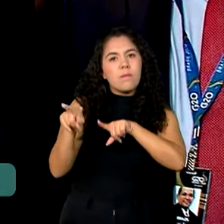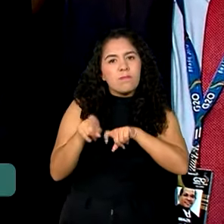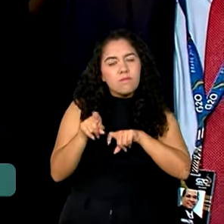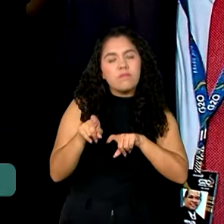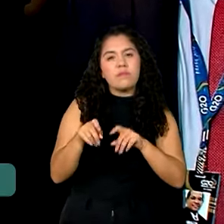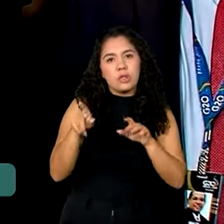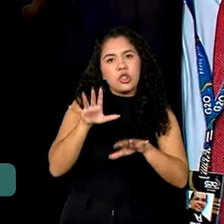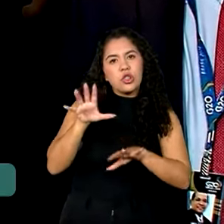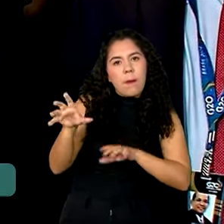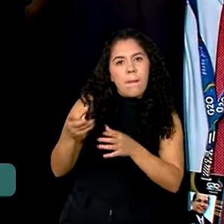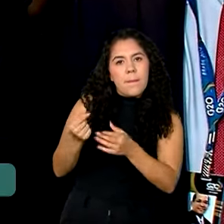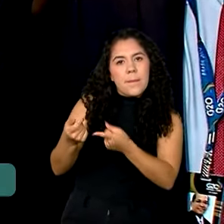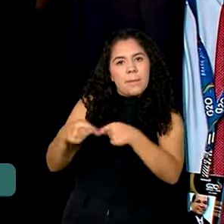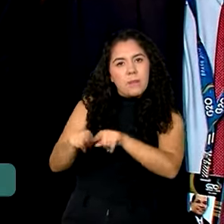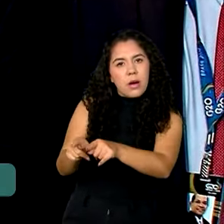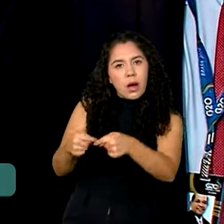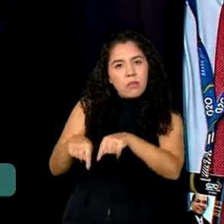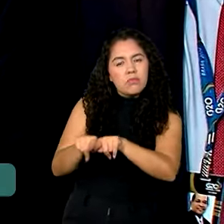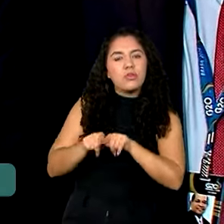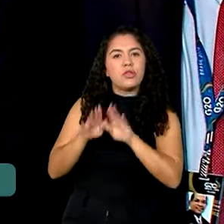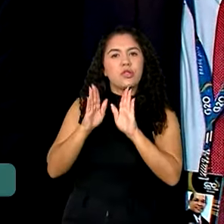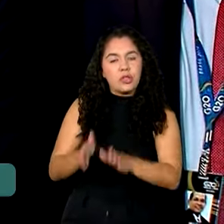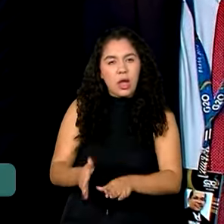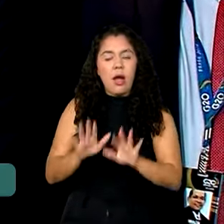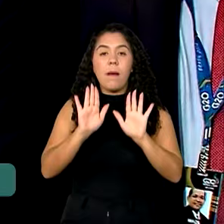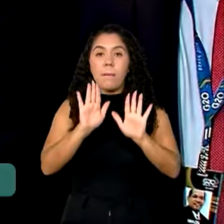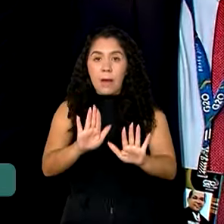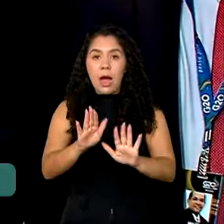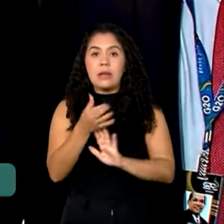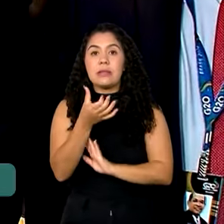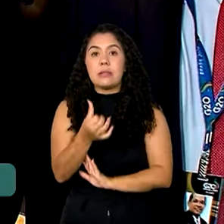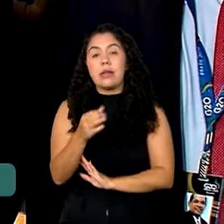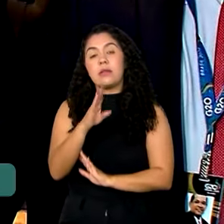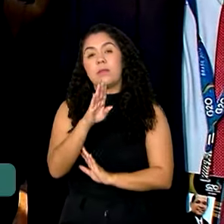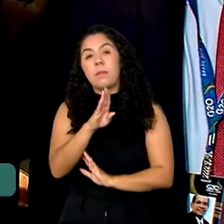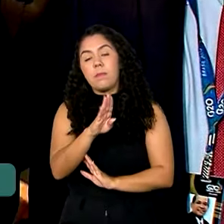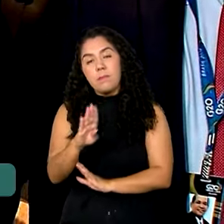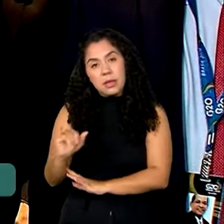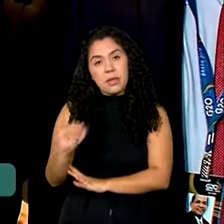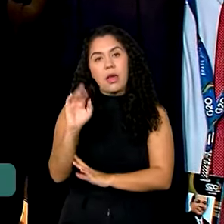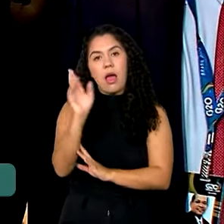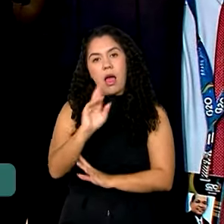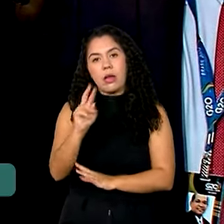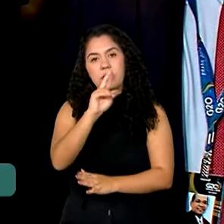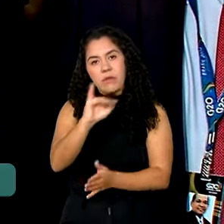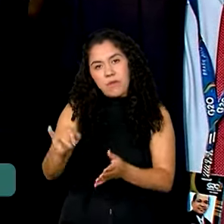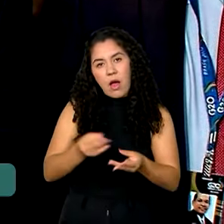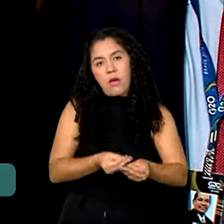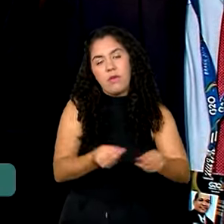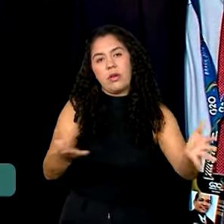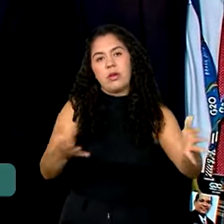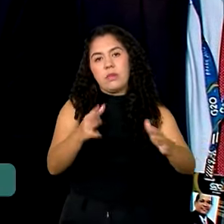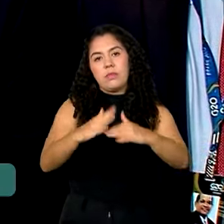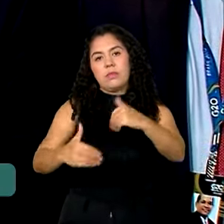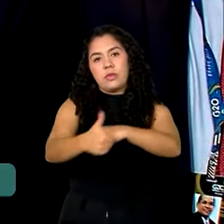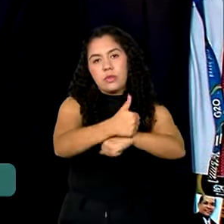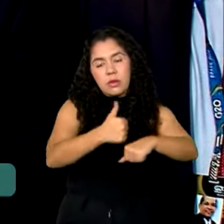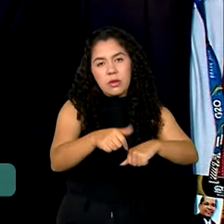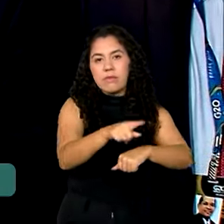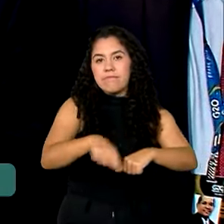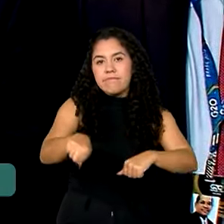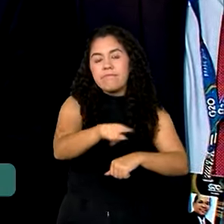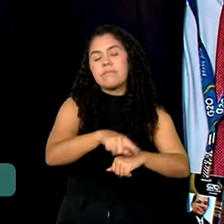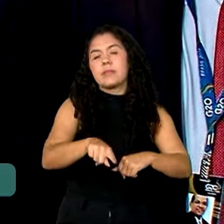reais que agora serão disponibilizados também aos produtores que sofreram incêndios nas suas propriedades, para que eles